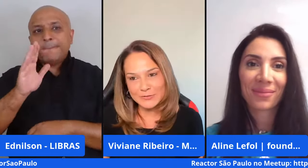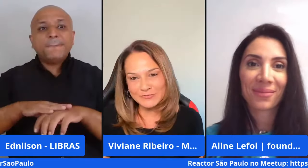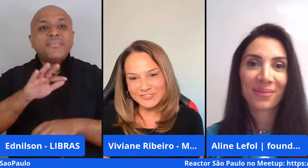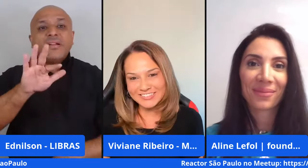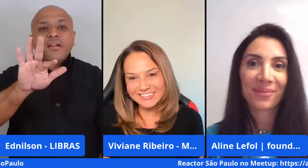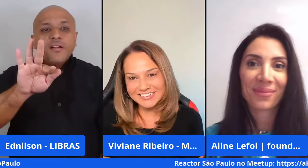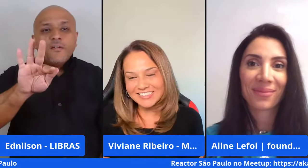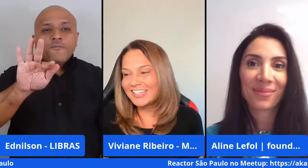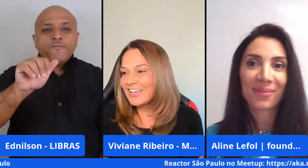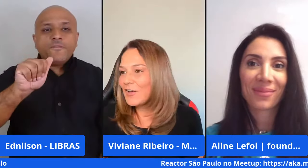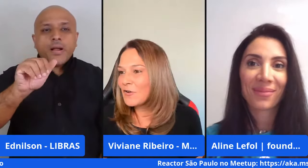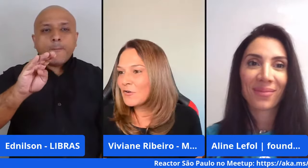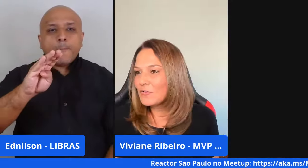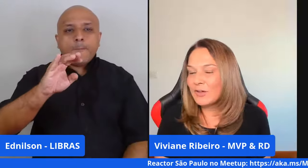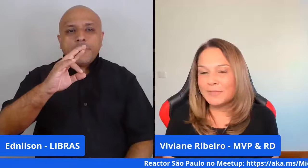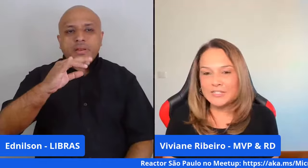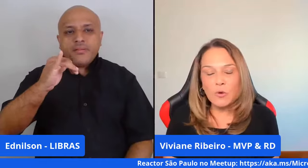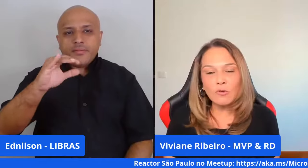Fabrício.